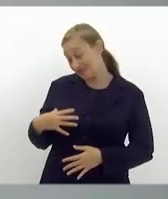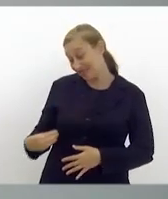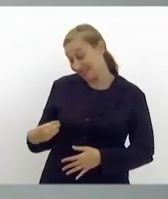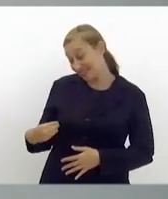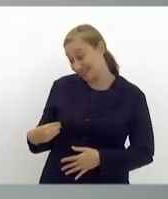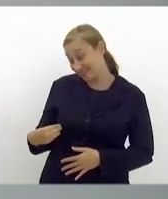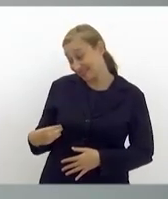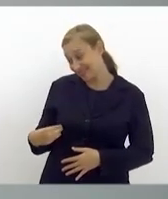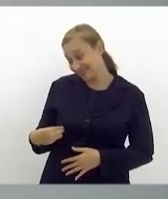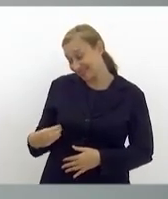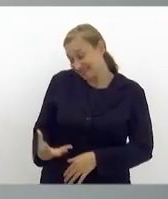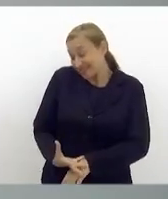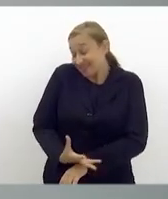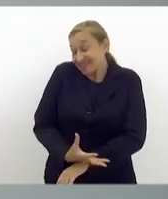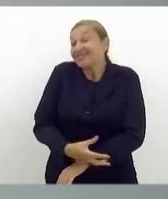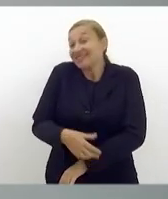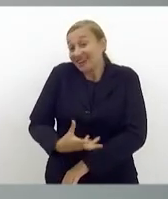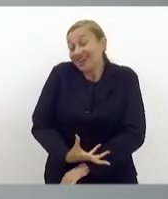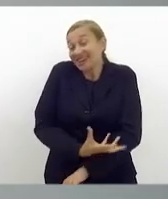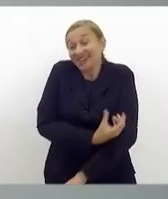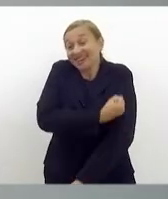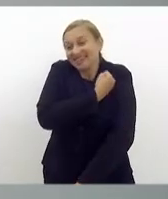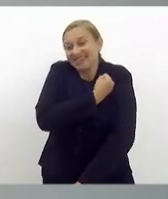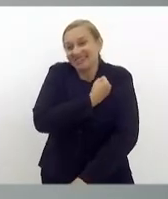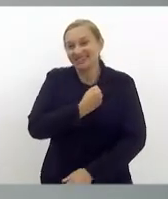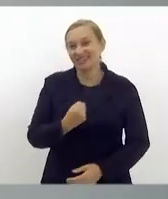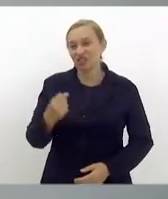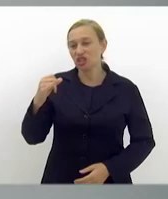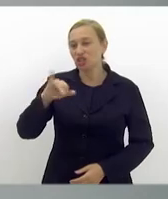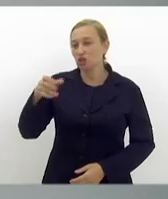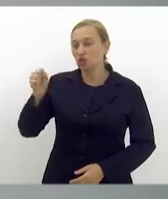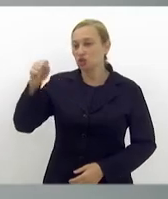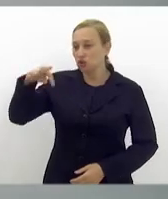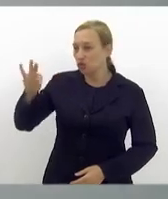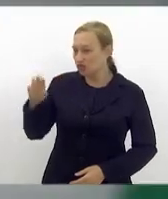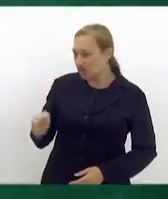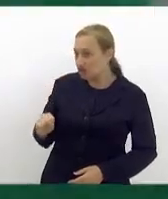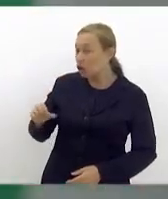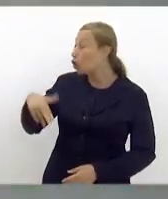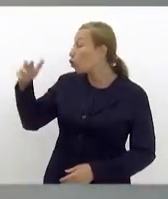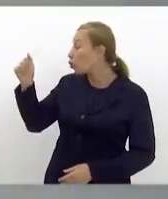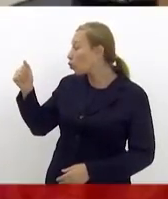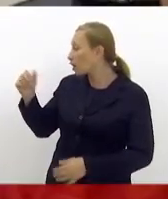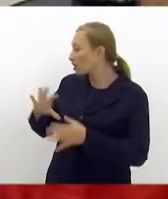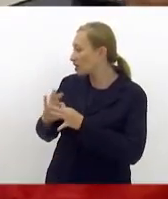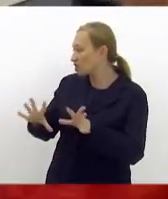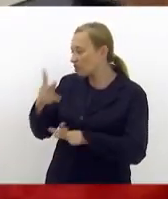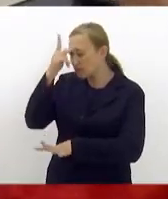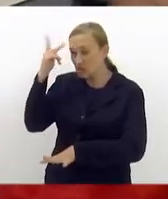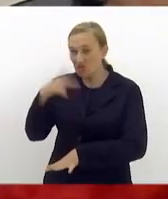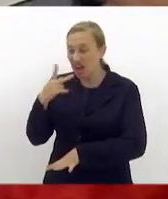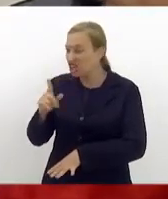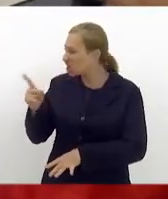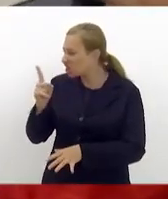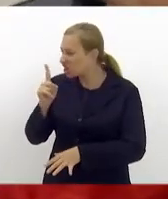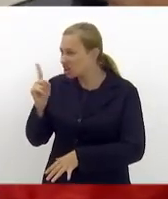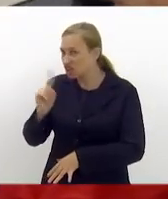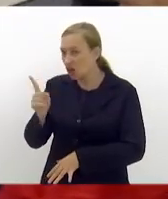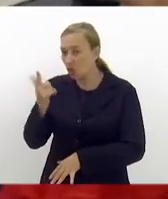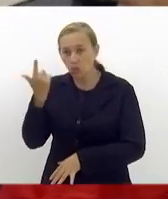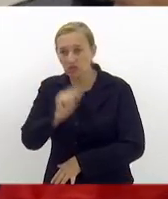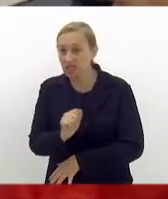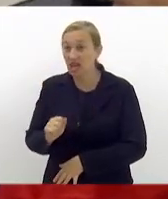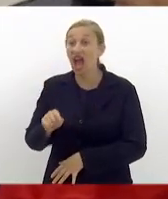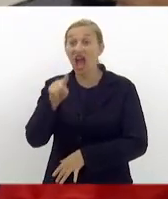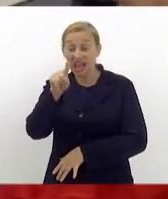me traz muita emoção. E, Jonas, nunca deixe ninguém dizer para você que você não vai conseguir. Nem aquela professora que